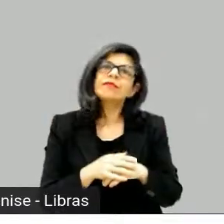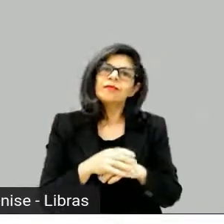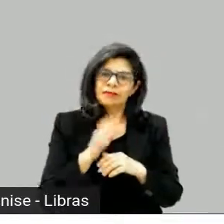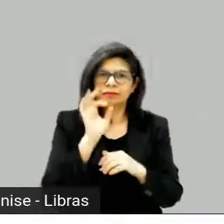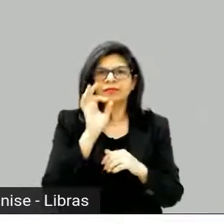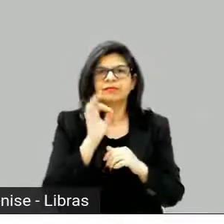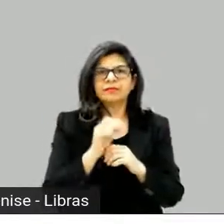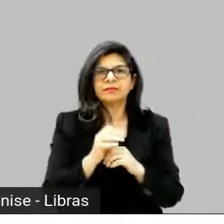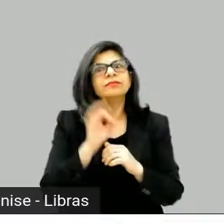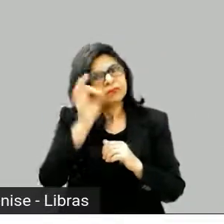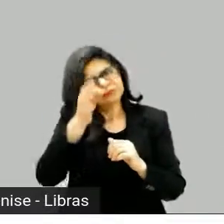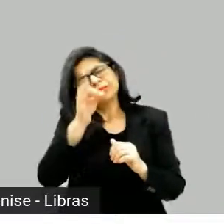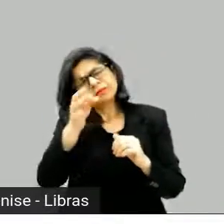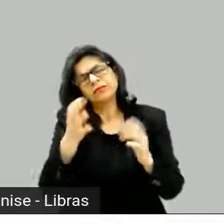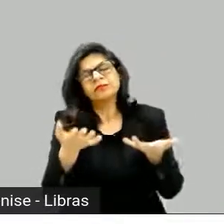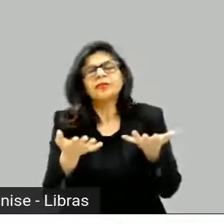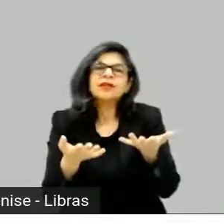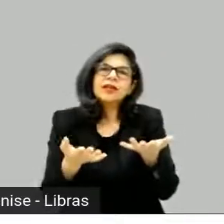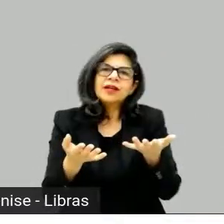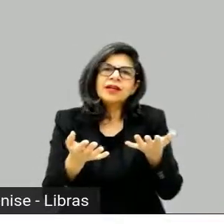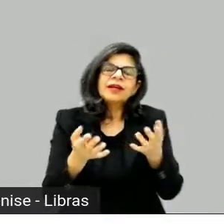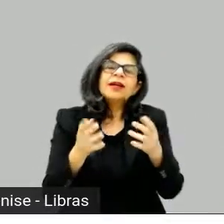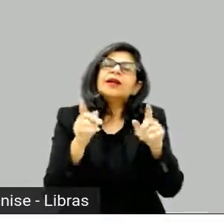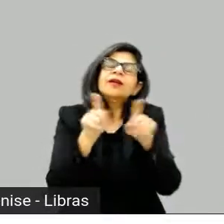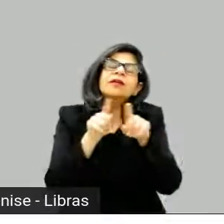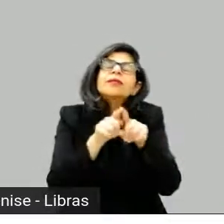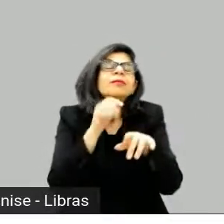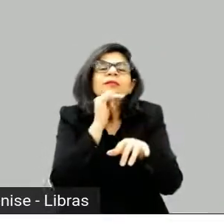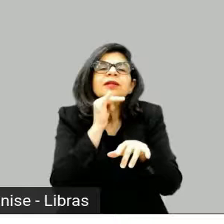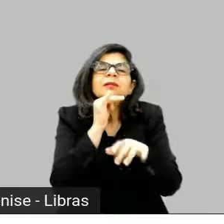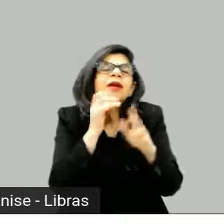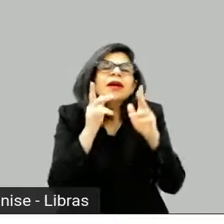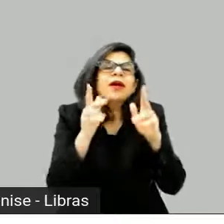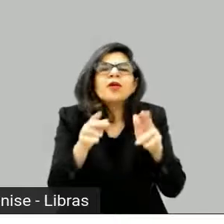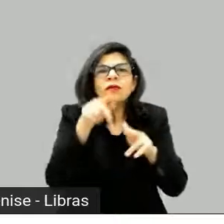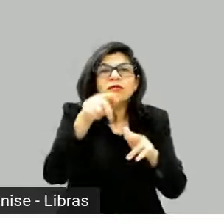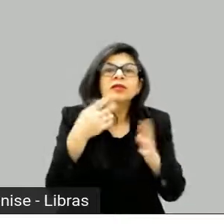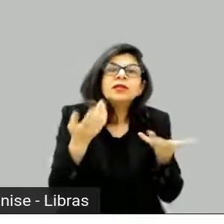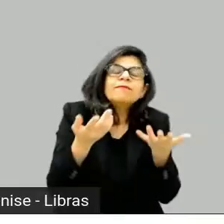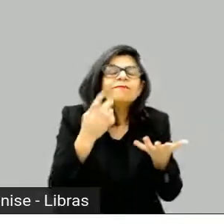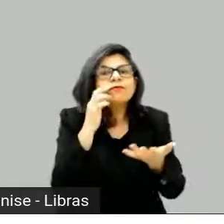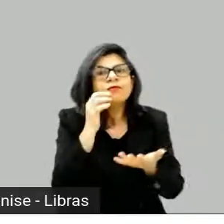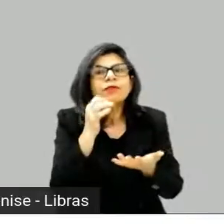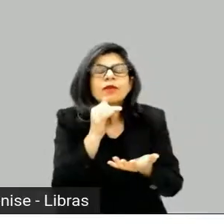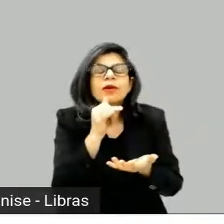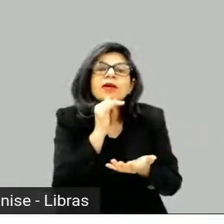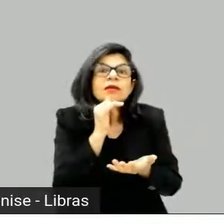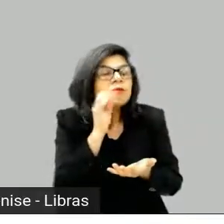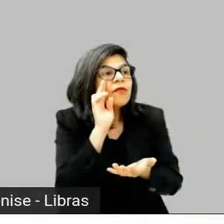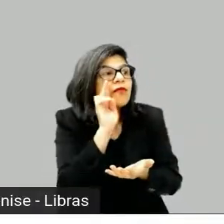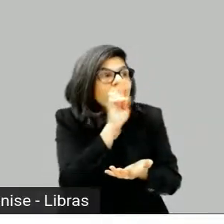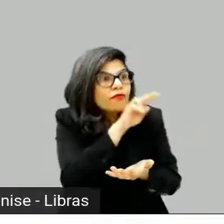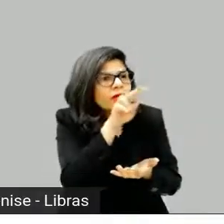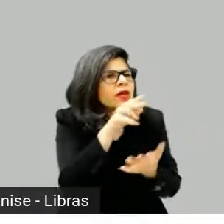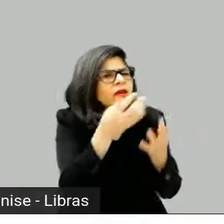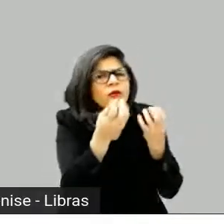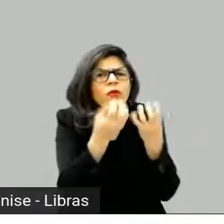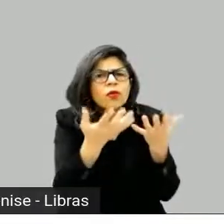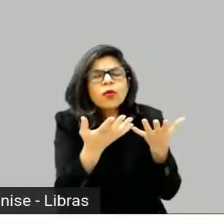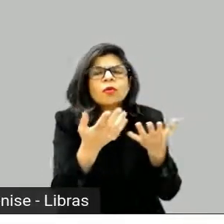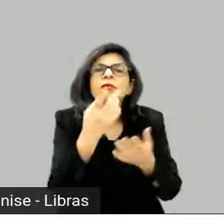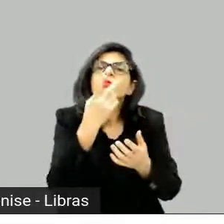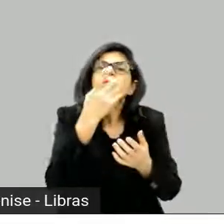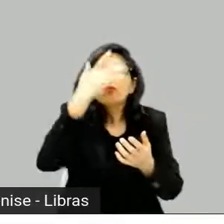pensa pensando no mercado americano, é só você ver a carreira dos caras. As pessoas acham que saiu do nada, por exemplo, Mattel